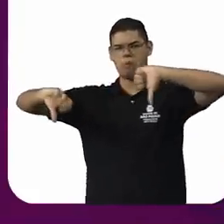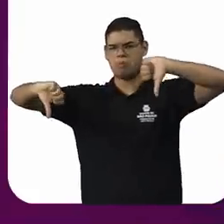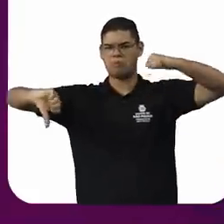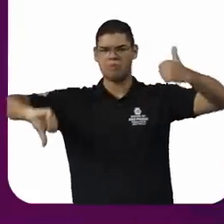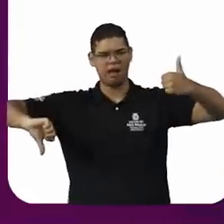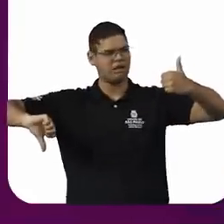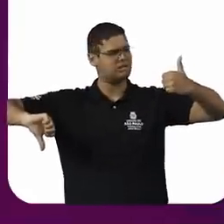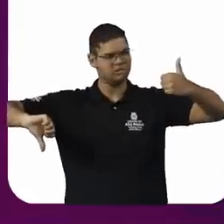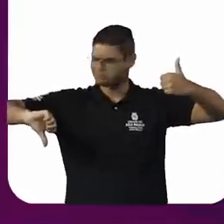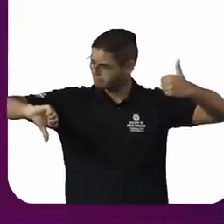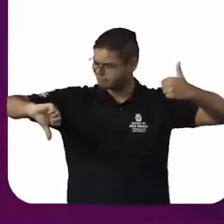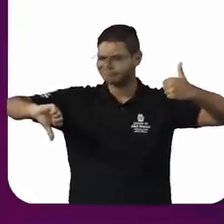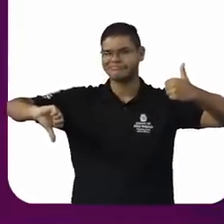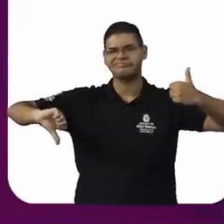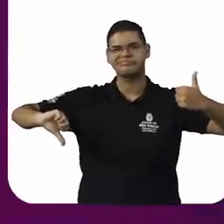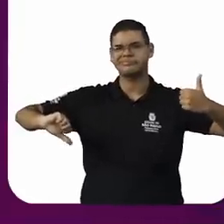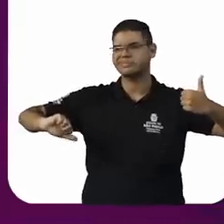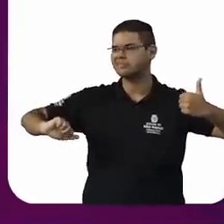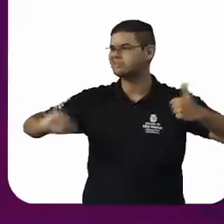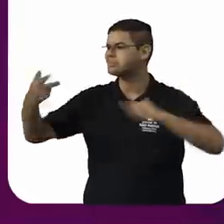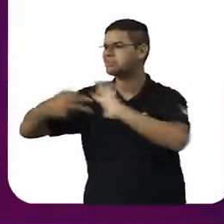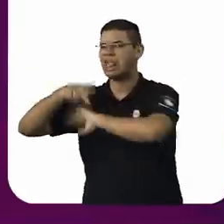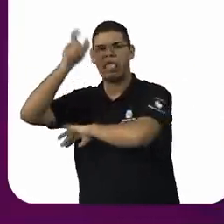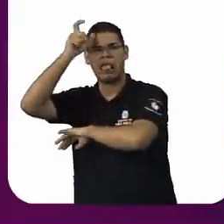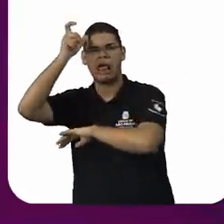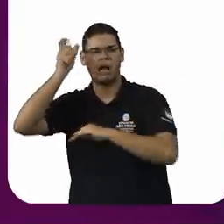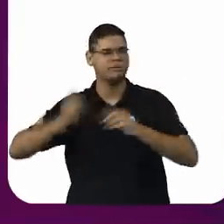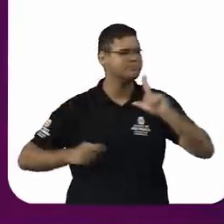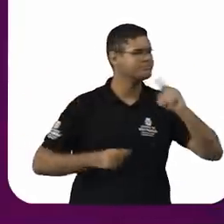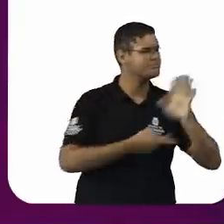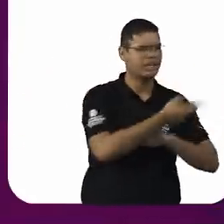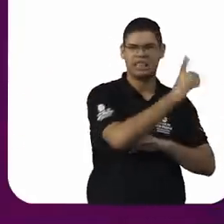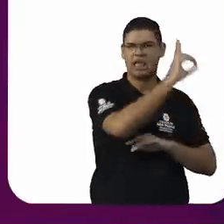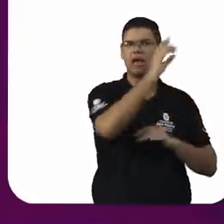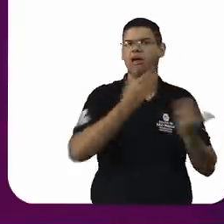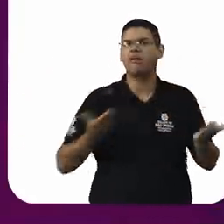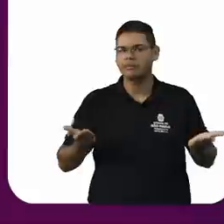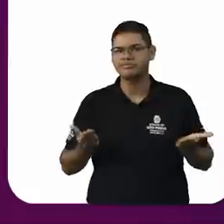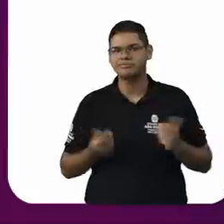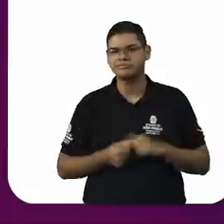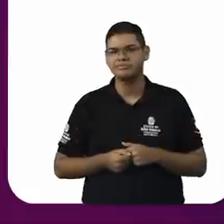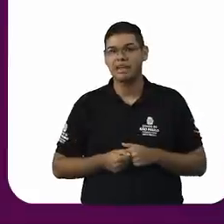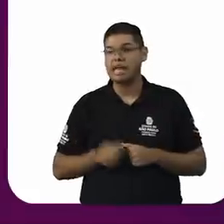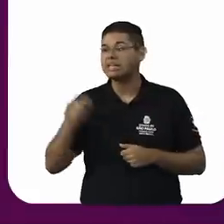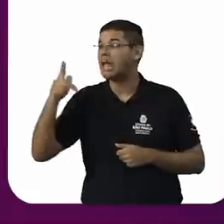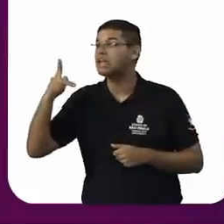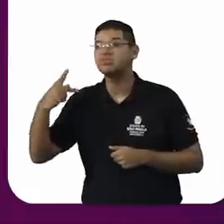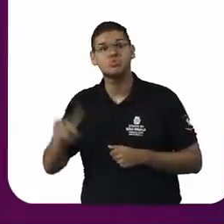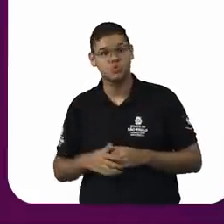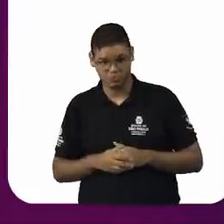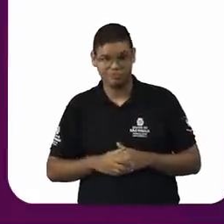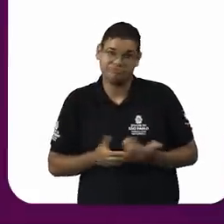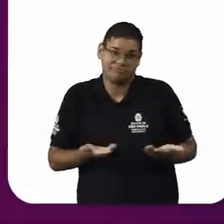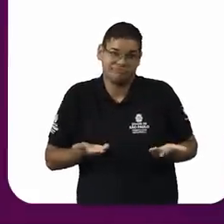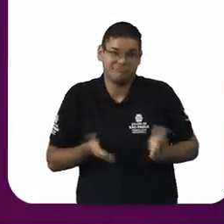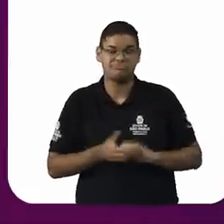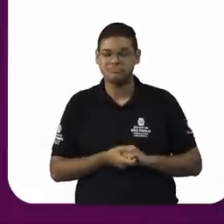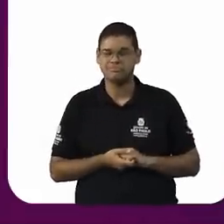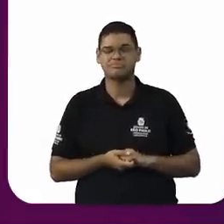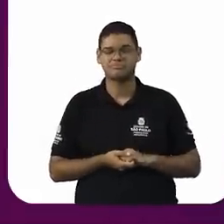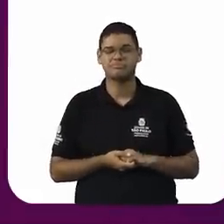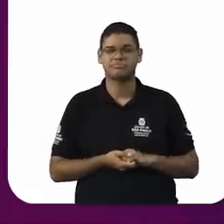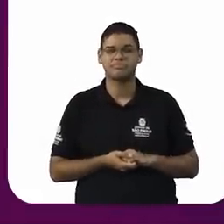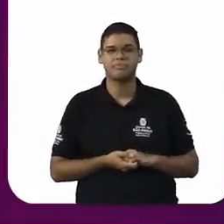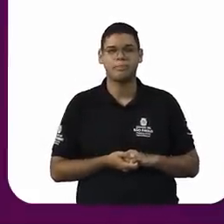da execração, da sua execração, da execração da sua identidade, da sua dignidade e tal. Então, essa